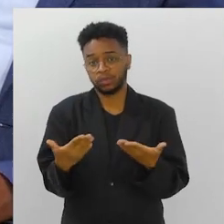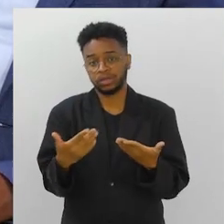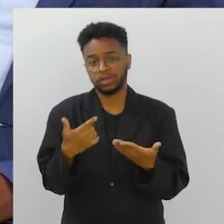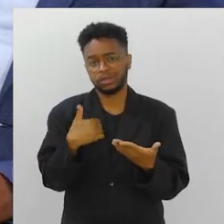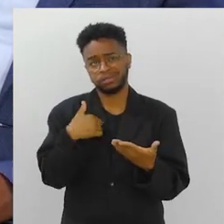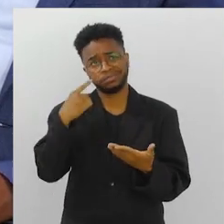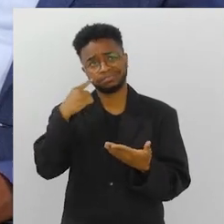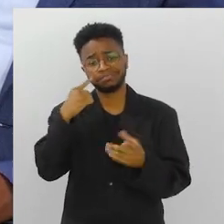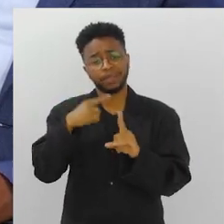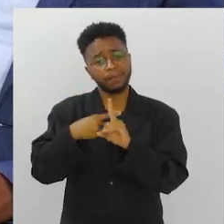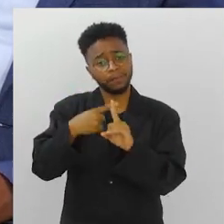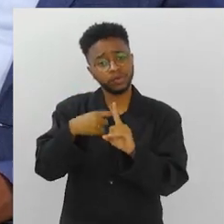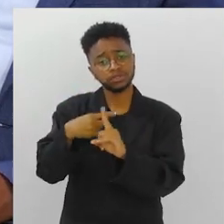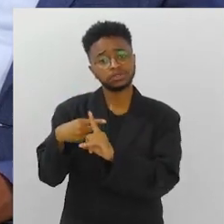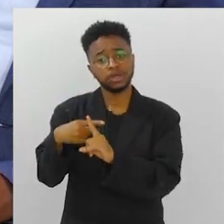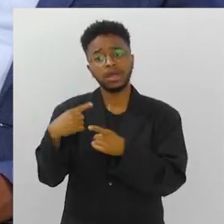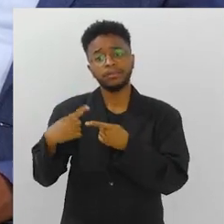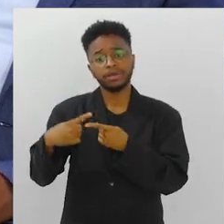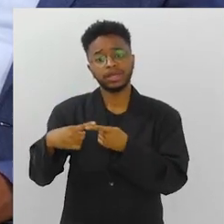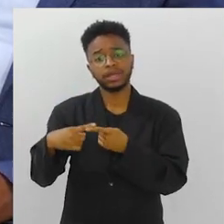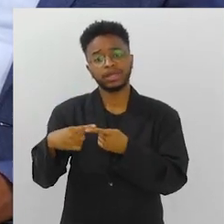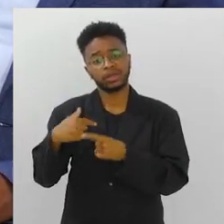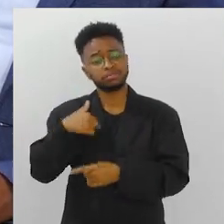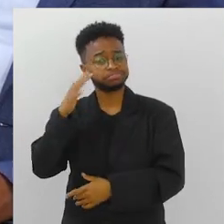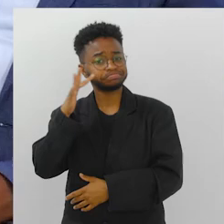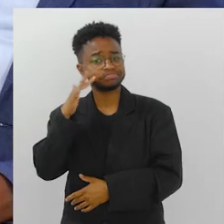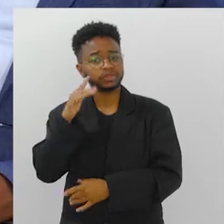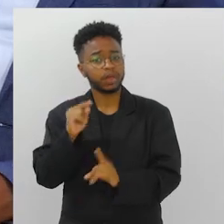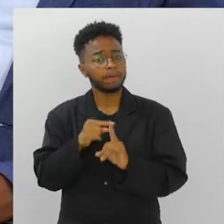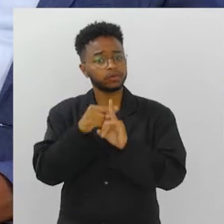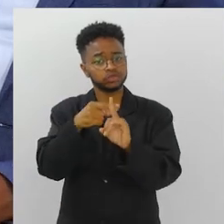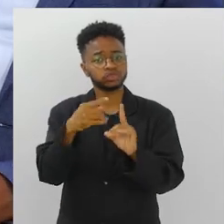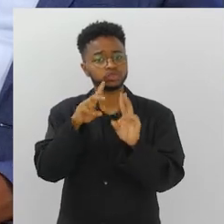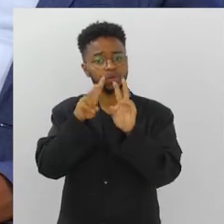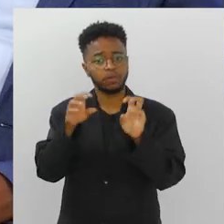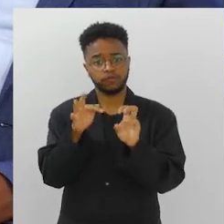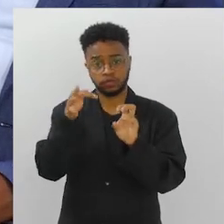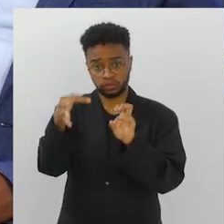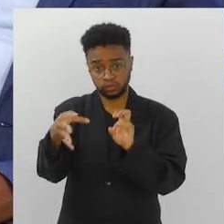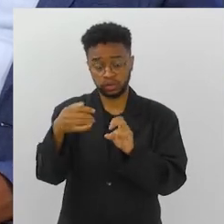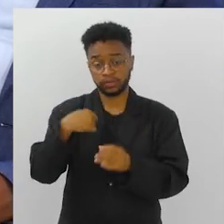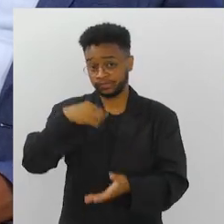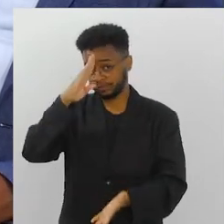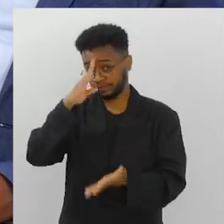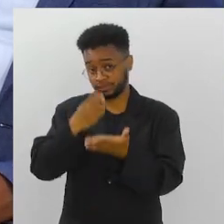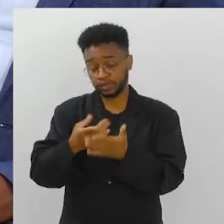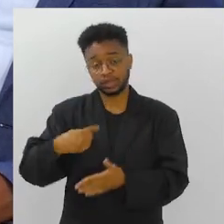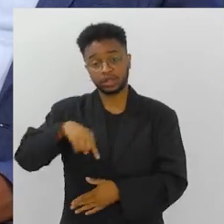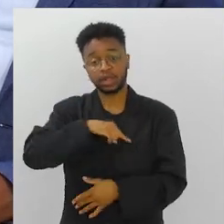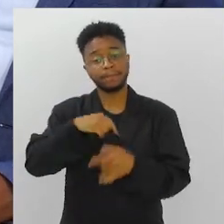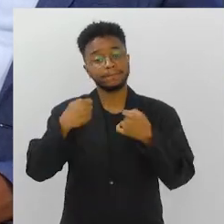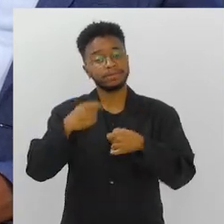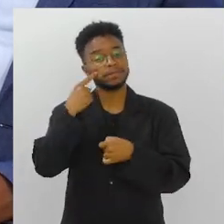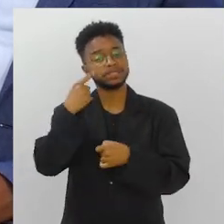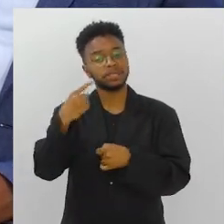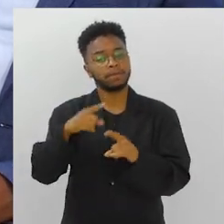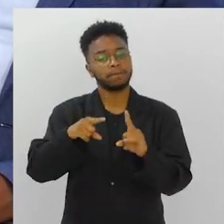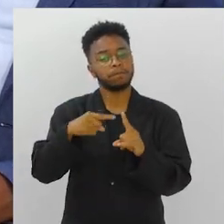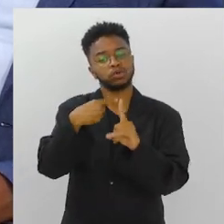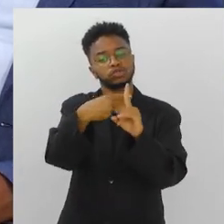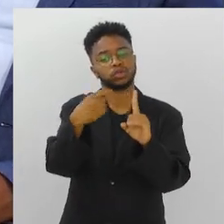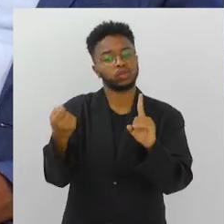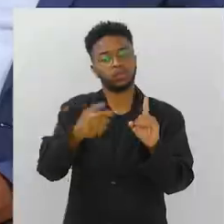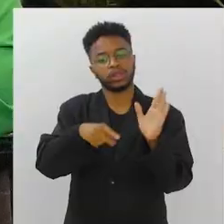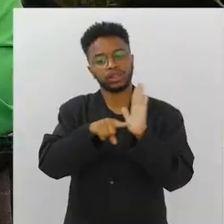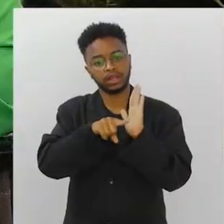e aí eu sou muito otimista com relação ao futuro, eu tenho um otimismo muito grande com relação ao futuro. Eu acho que a gente deve pensar muito mais positivamente